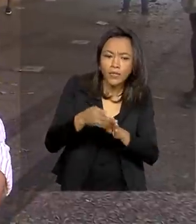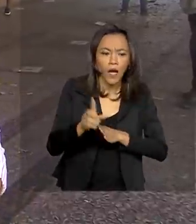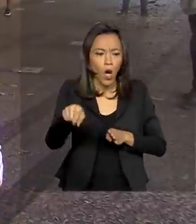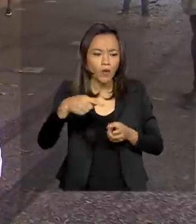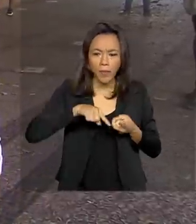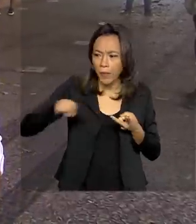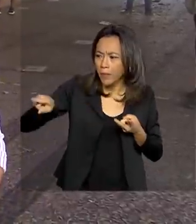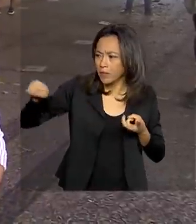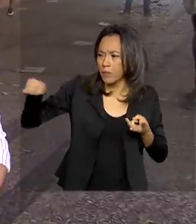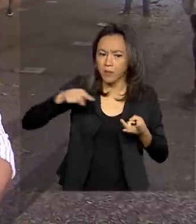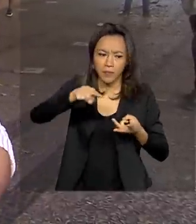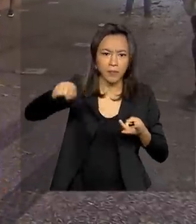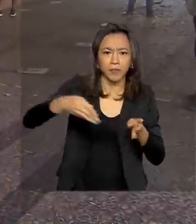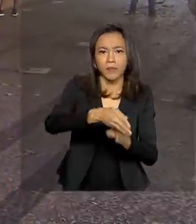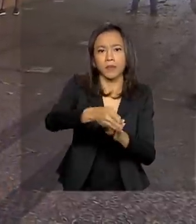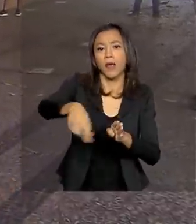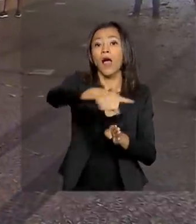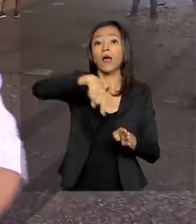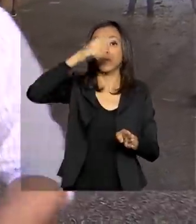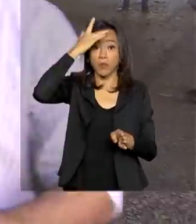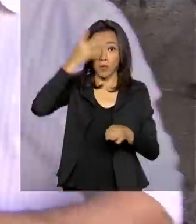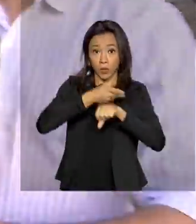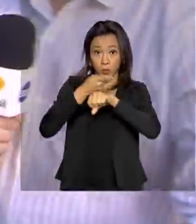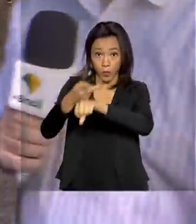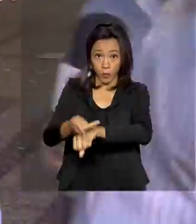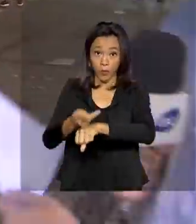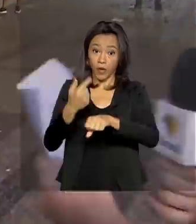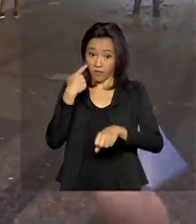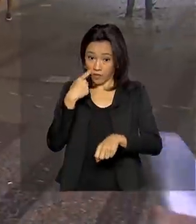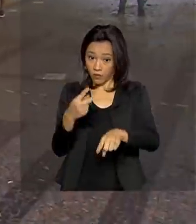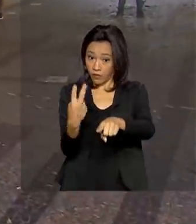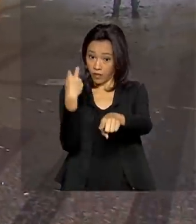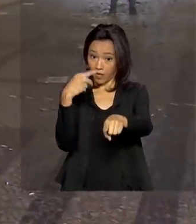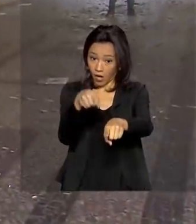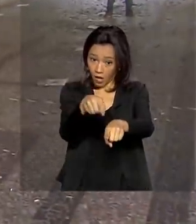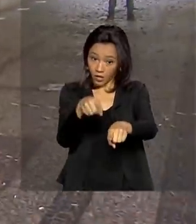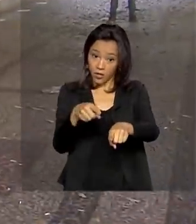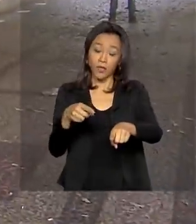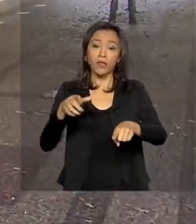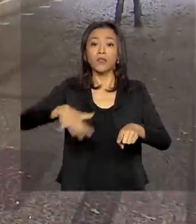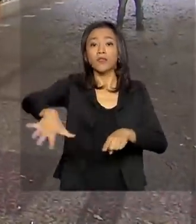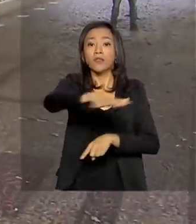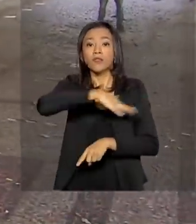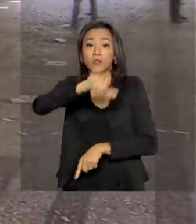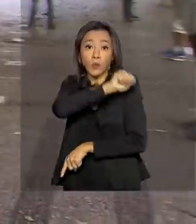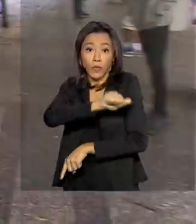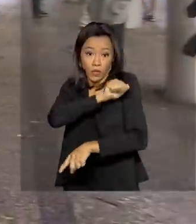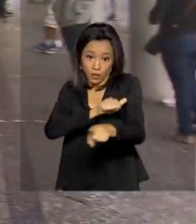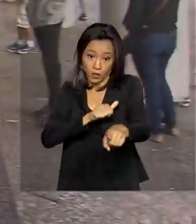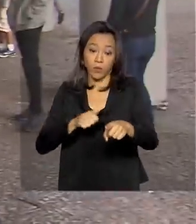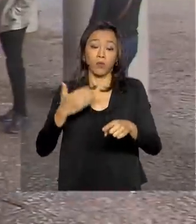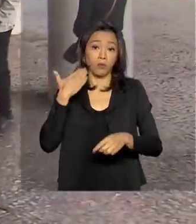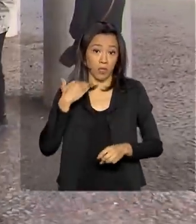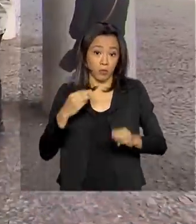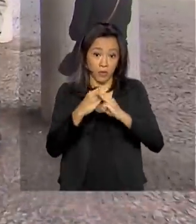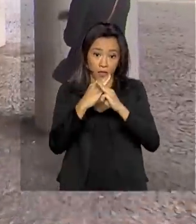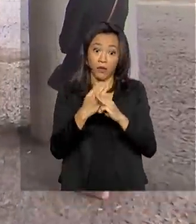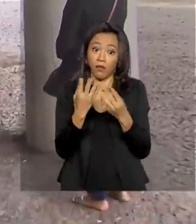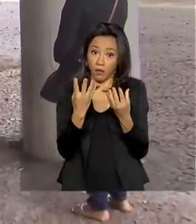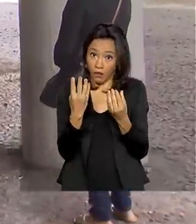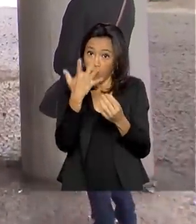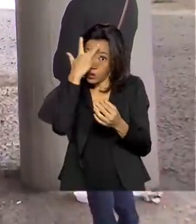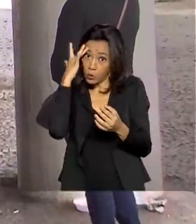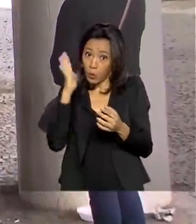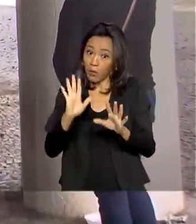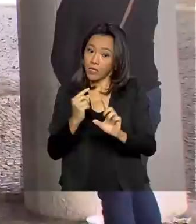nesse atendimento também essas pessoas. Aqui nessa agência aqui, onde eu estou em frente, no centro do Rio de Janeiro, você vê que tem bastante gente, mas elas estão